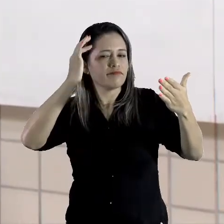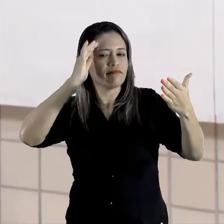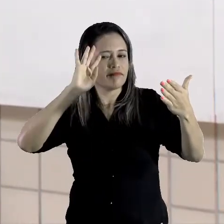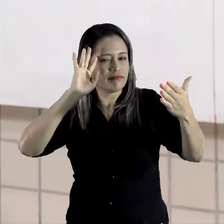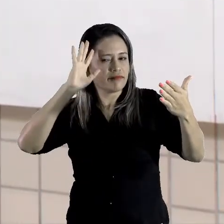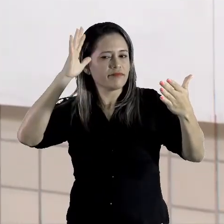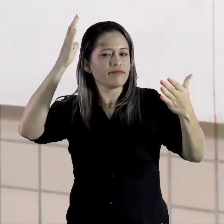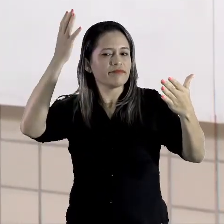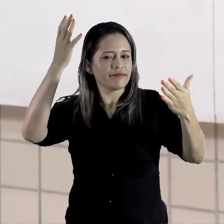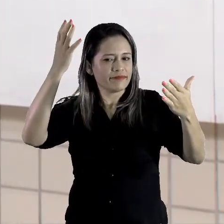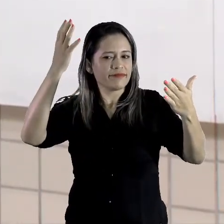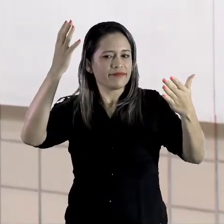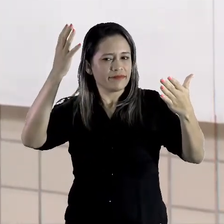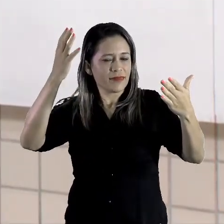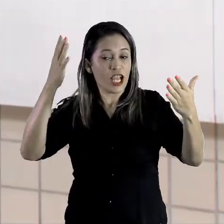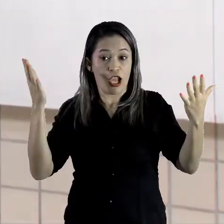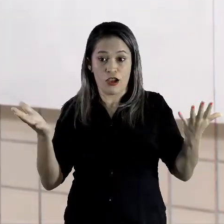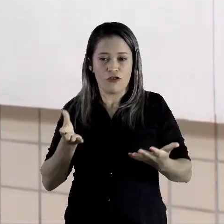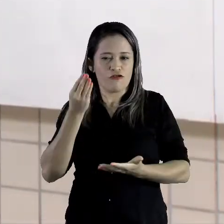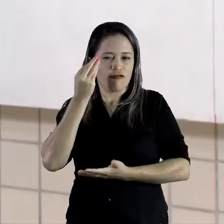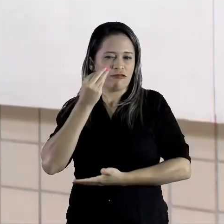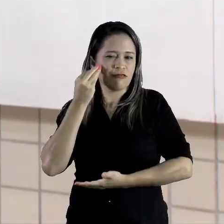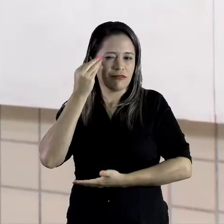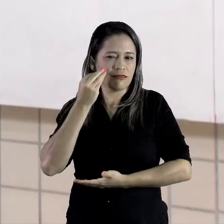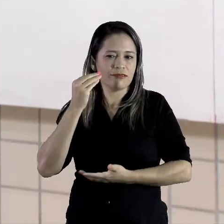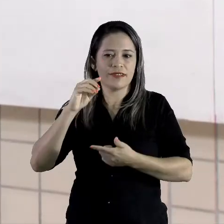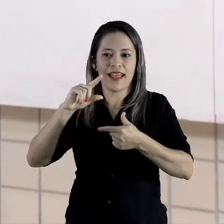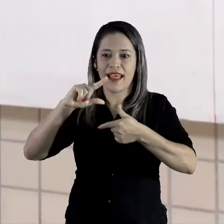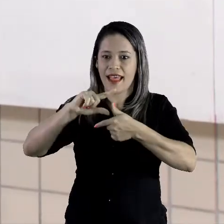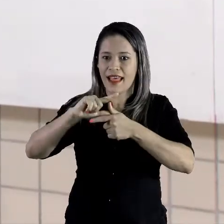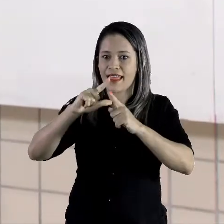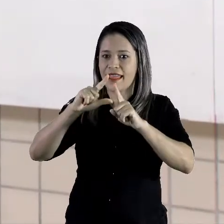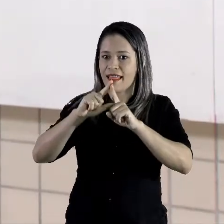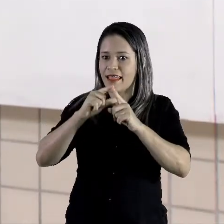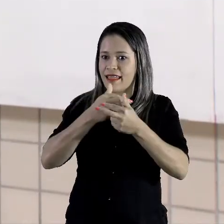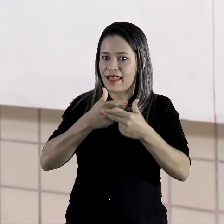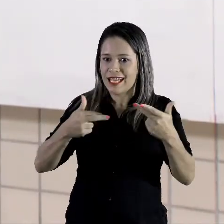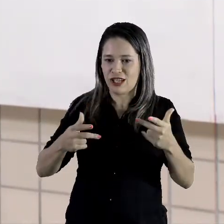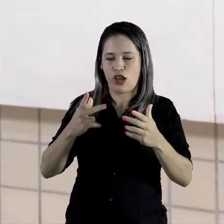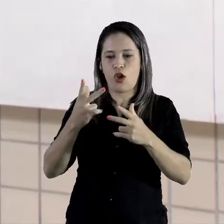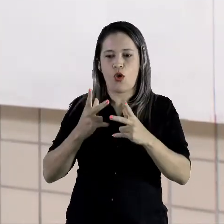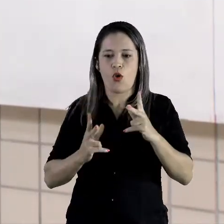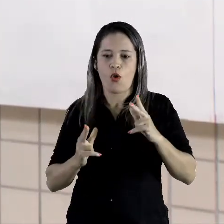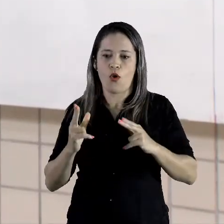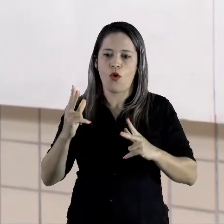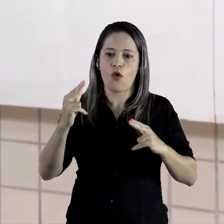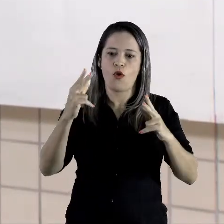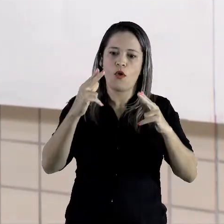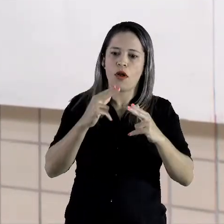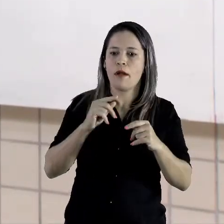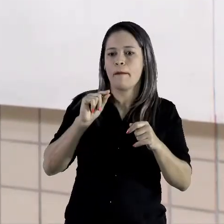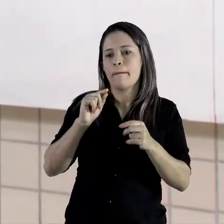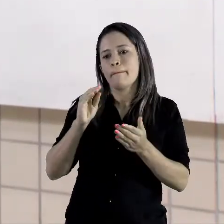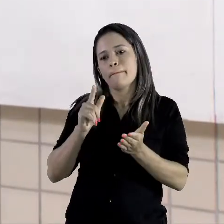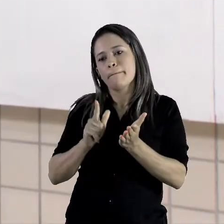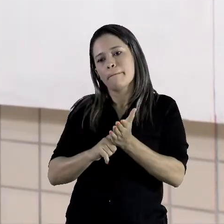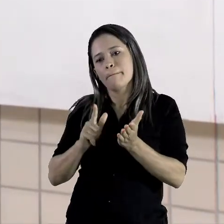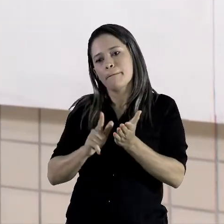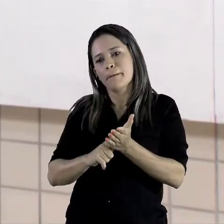Hoje vamos experimentar as figuras geométricas, recortadas em papéis reciclados,